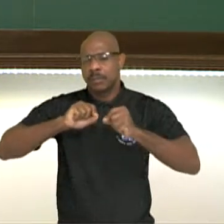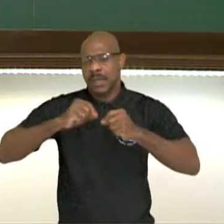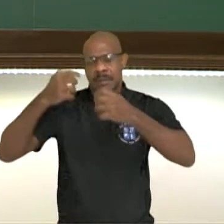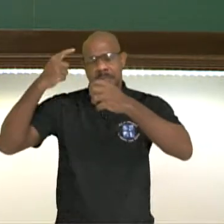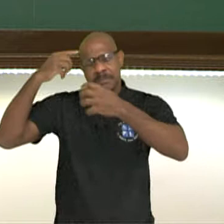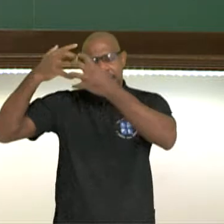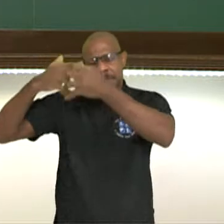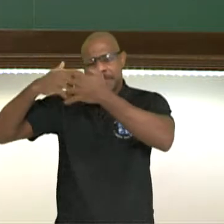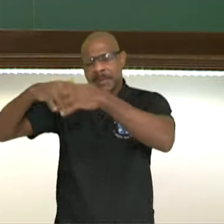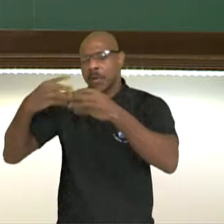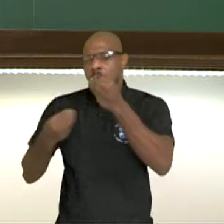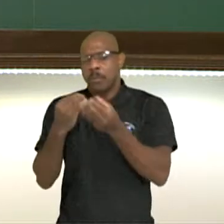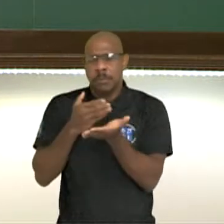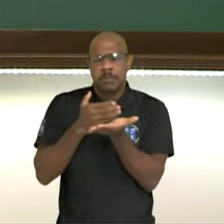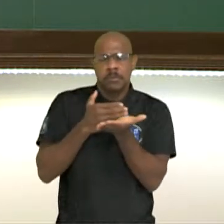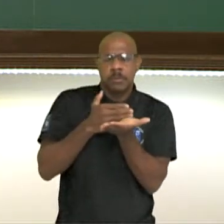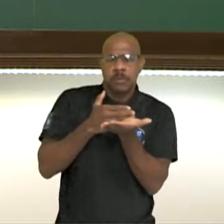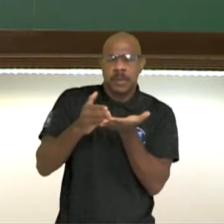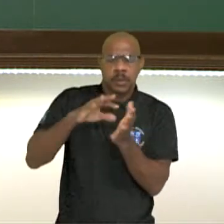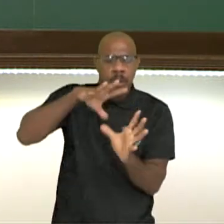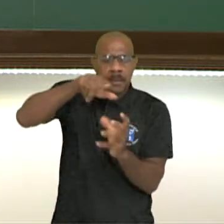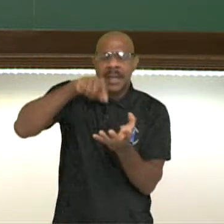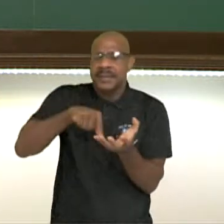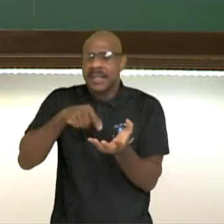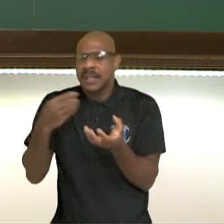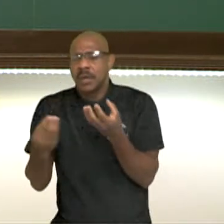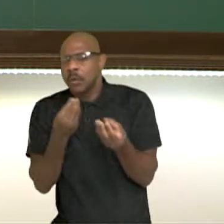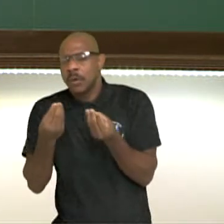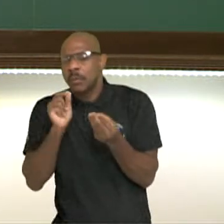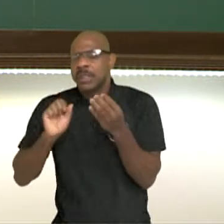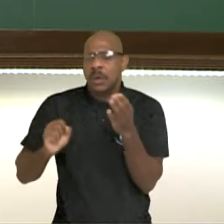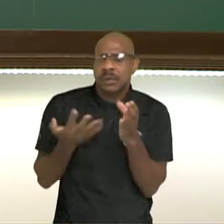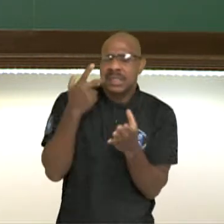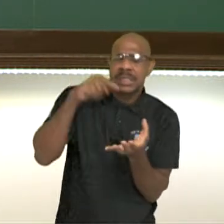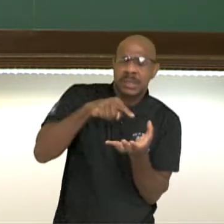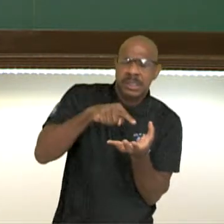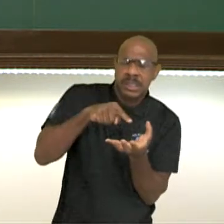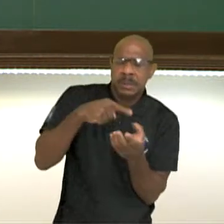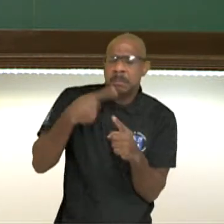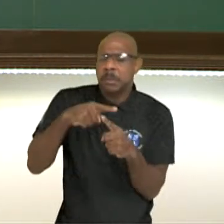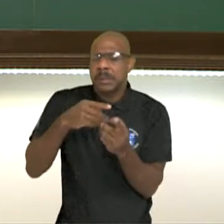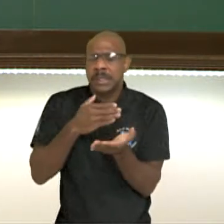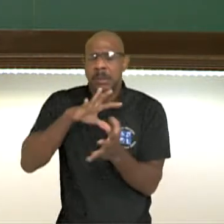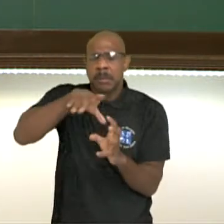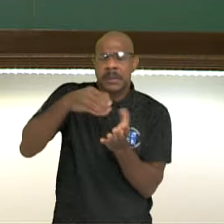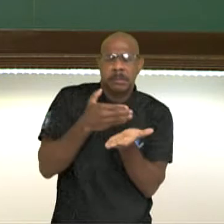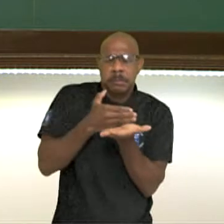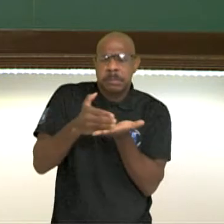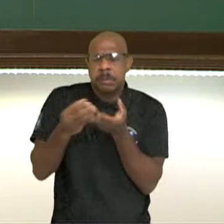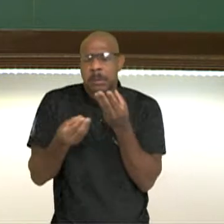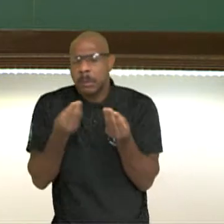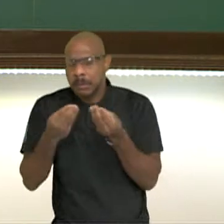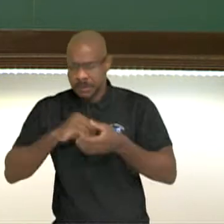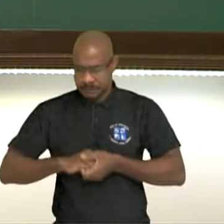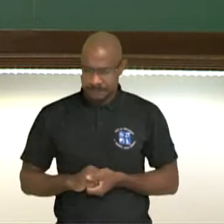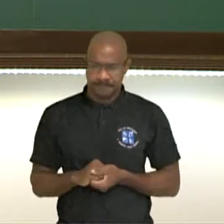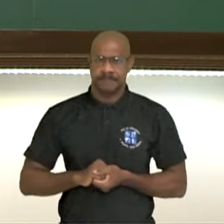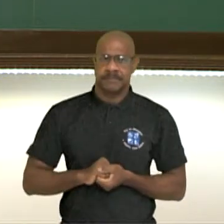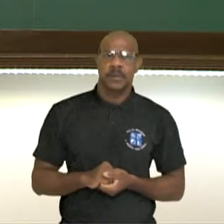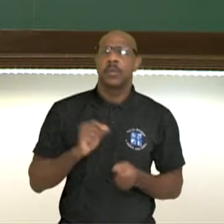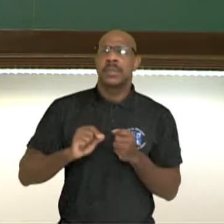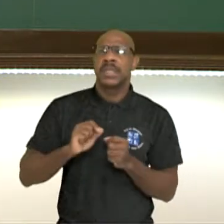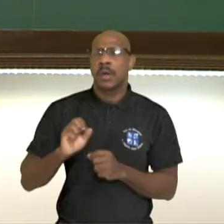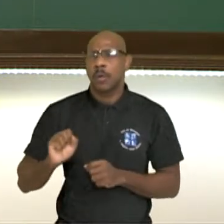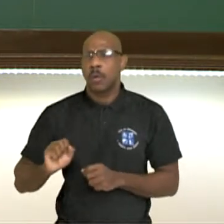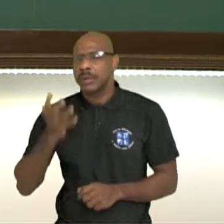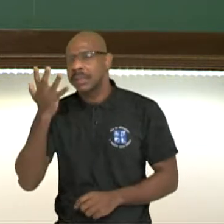se formou, qual foi a origem desse planeta, que fatores importantes aconteceram na história da Terra. E aí nesse